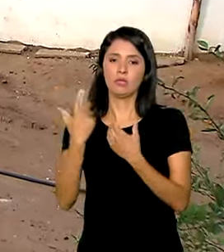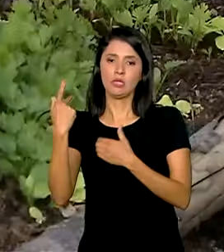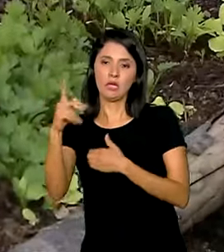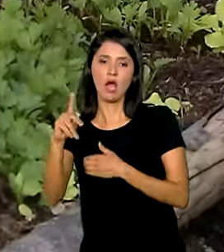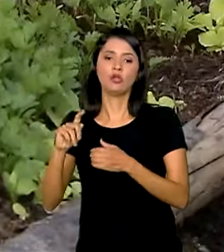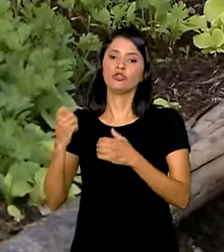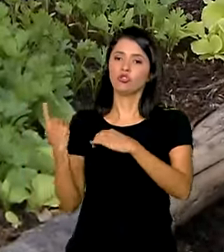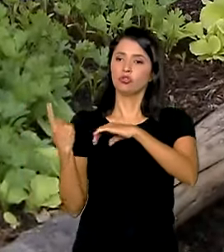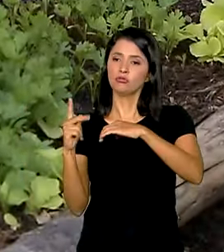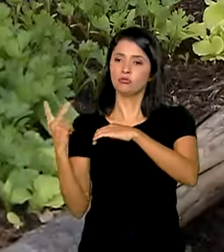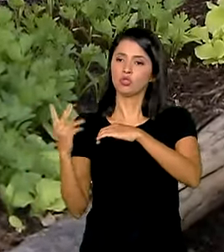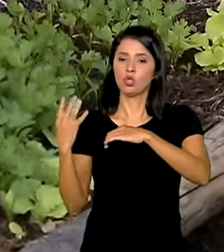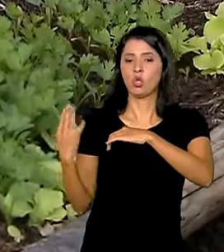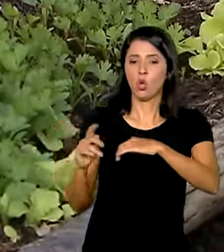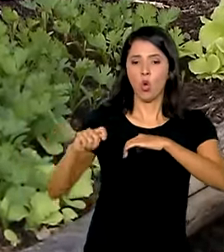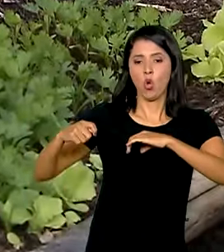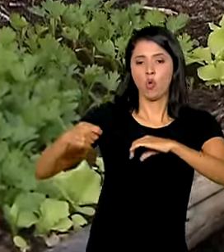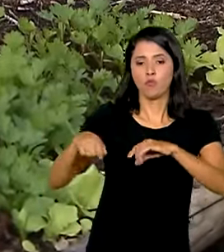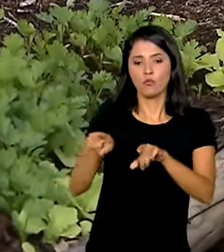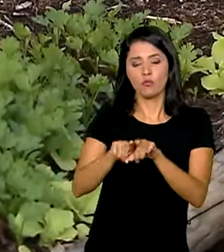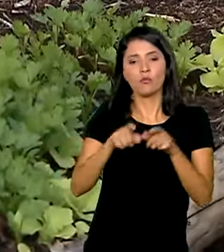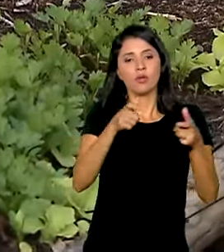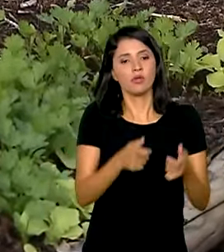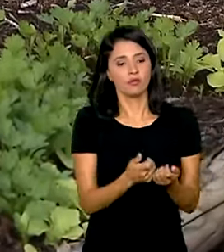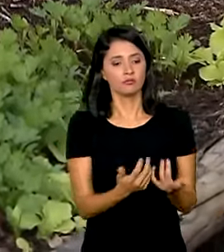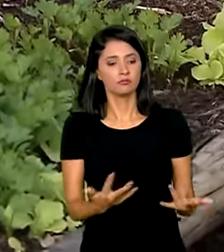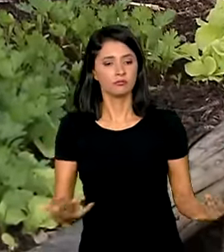quilombos e projetos de assentamento agroextrativistas.